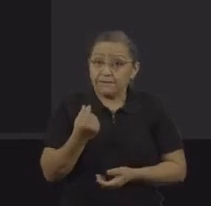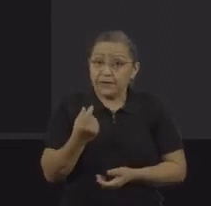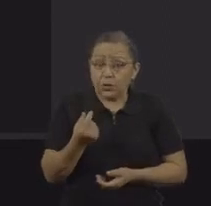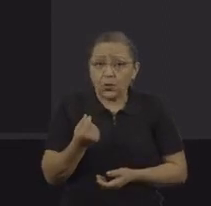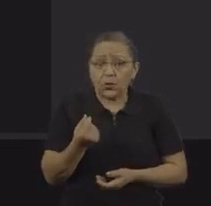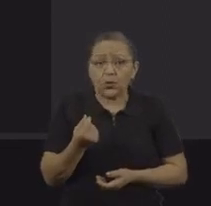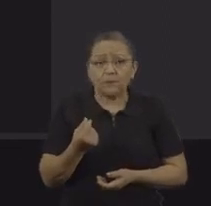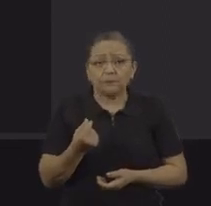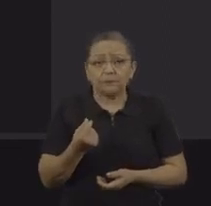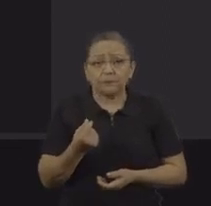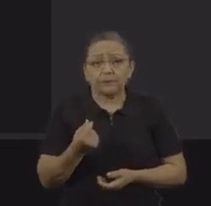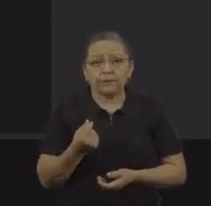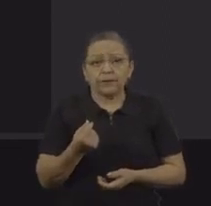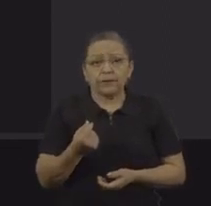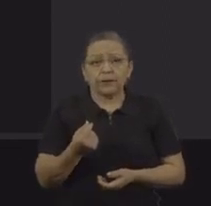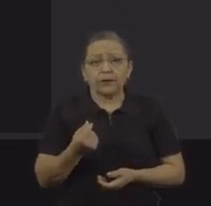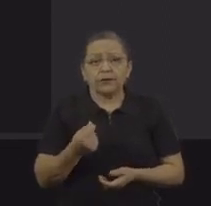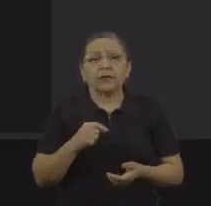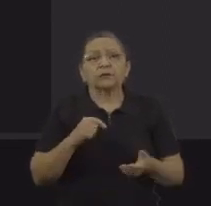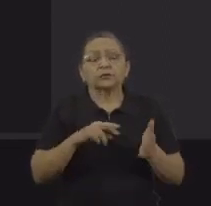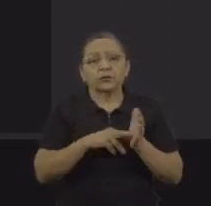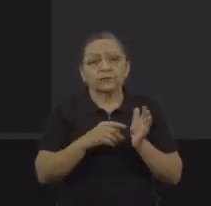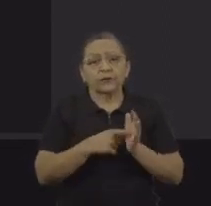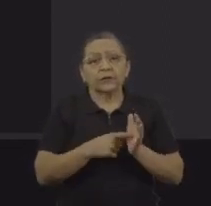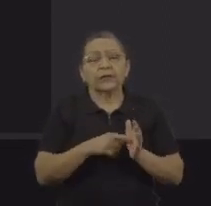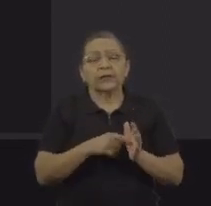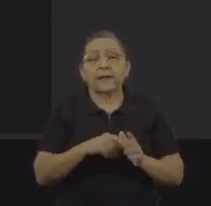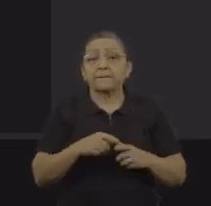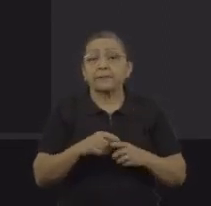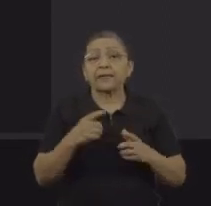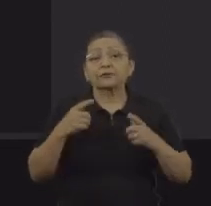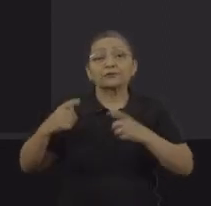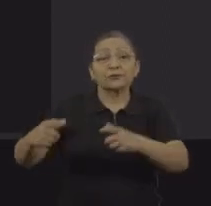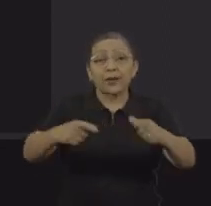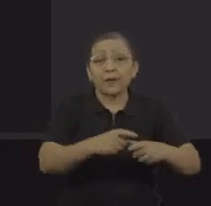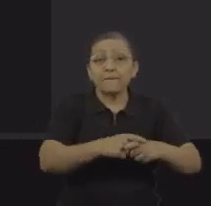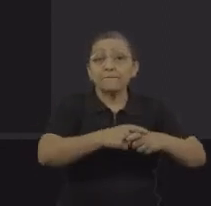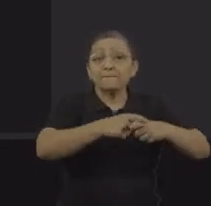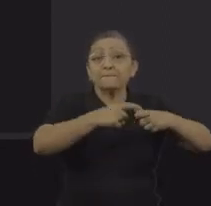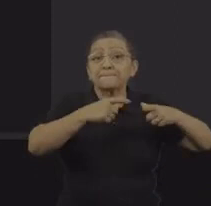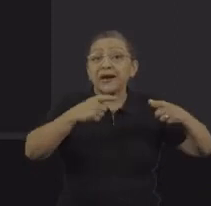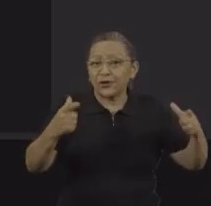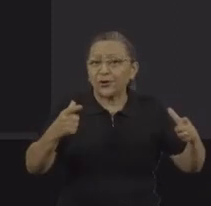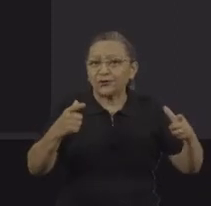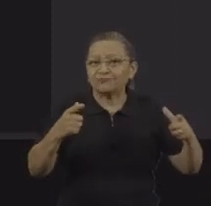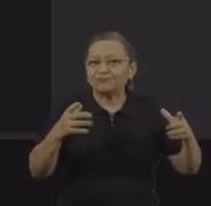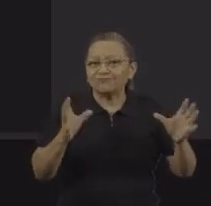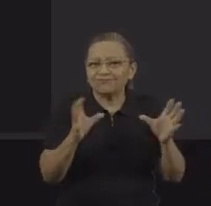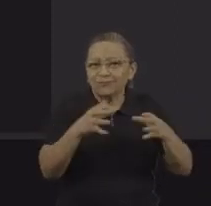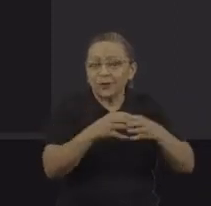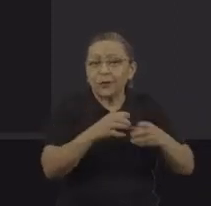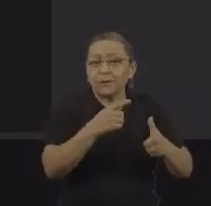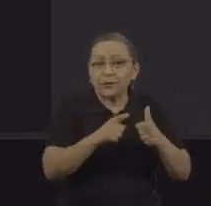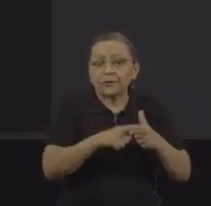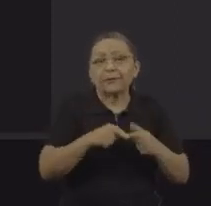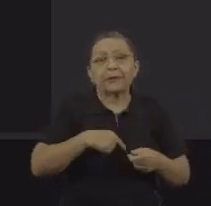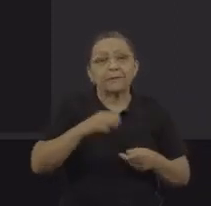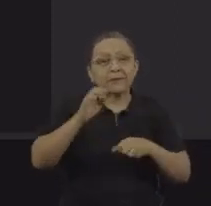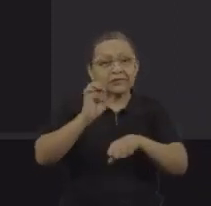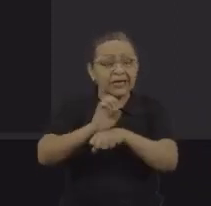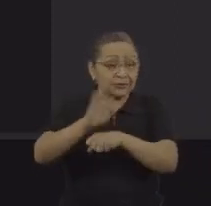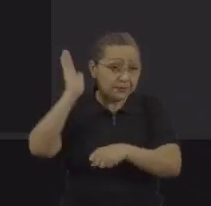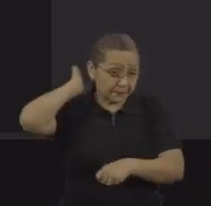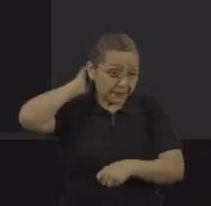vermelhos significam os lugares com a maior concentração do problema, mas estados como Pará, Minas Gerais, Mato Grosso,